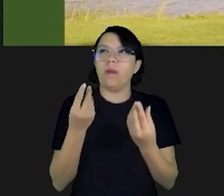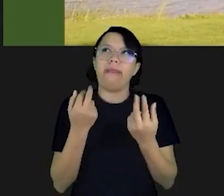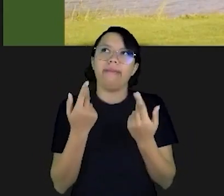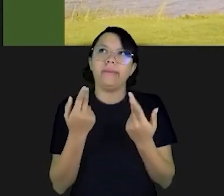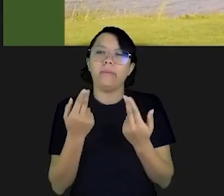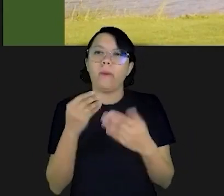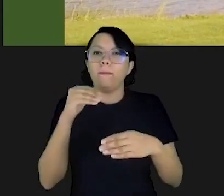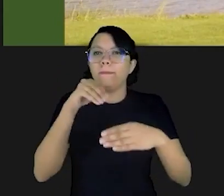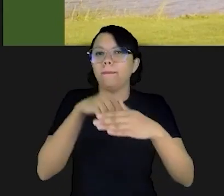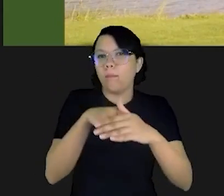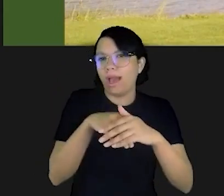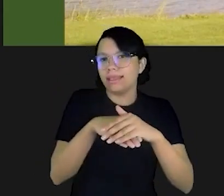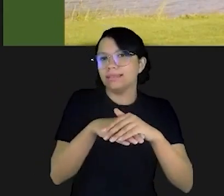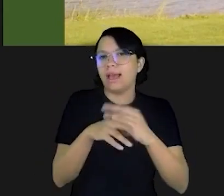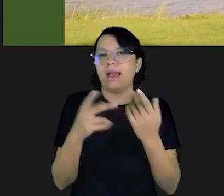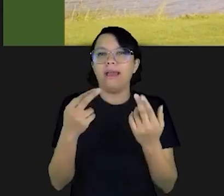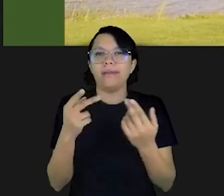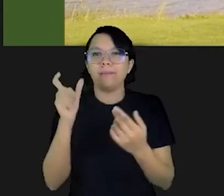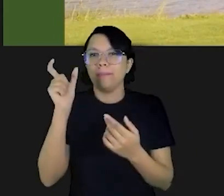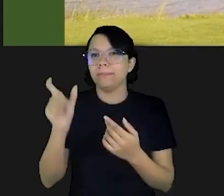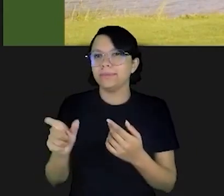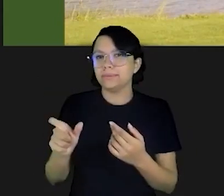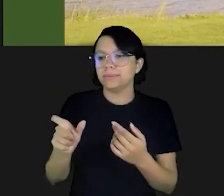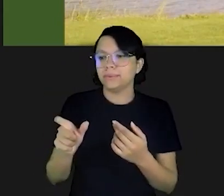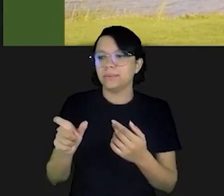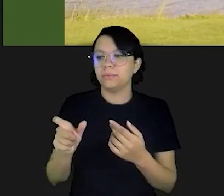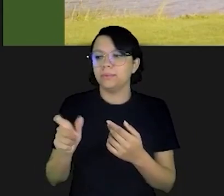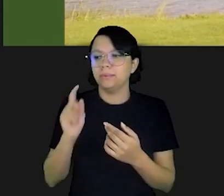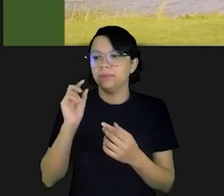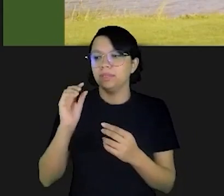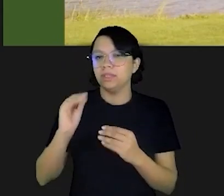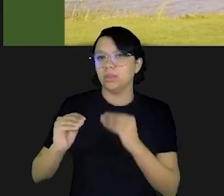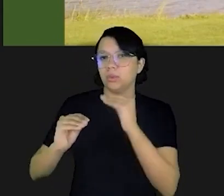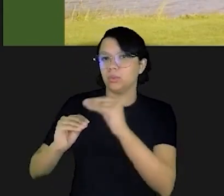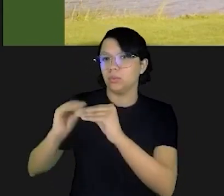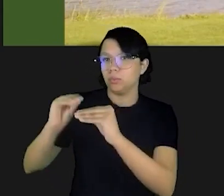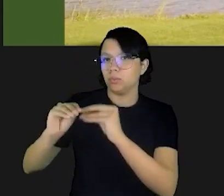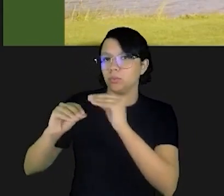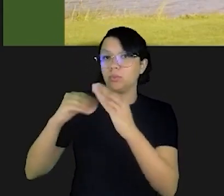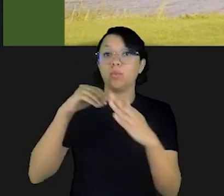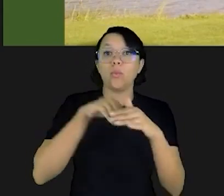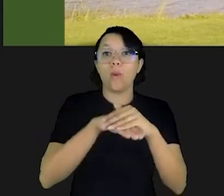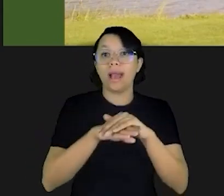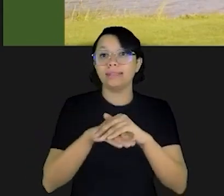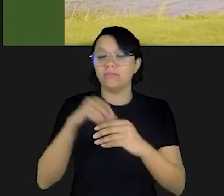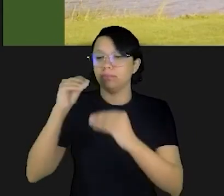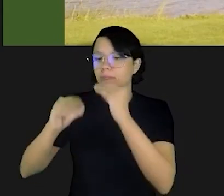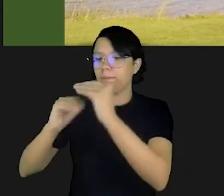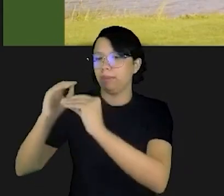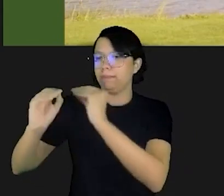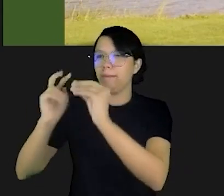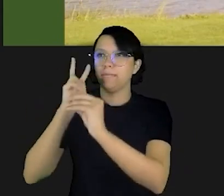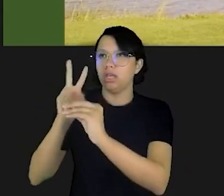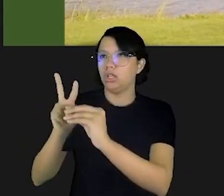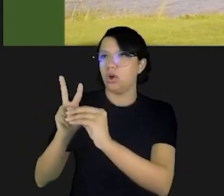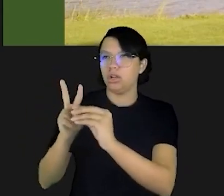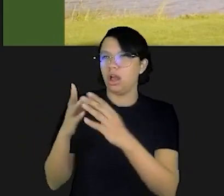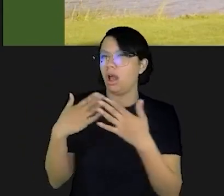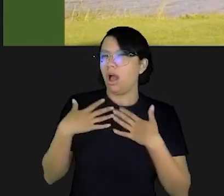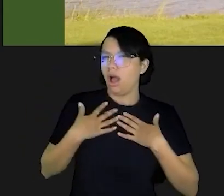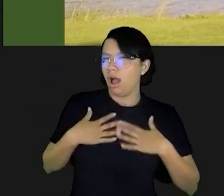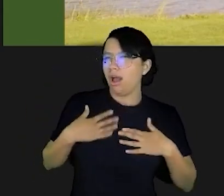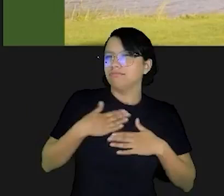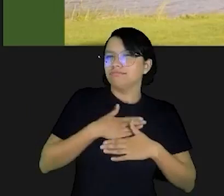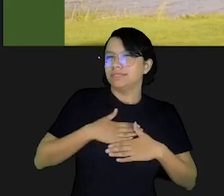poupar para fazer como o tio Patinhas, que vê uma nota em cima da outra, uma moedinha em cima da outra, e se regozija, tem aquele